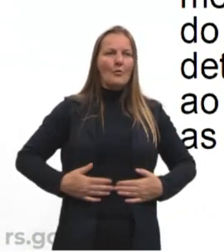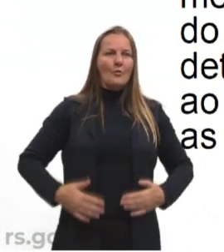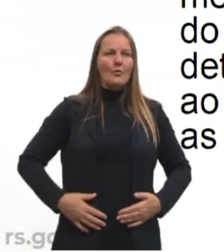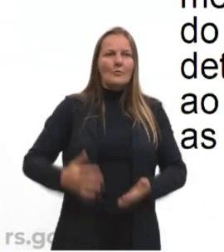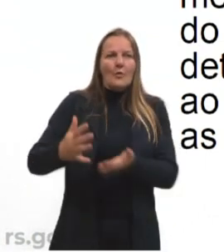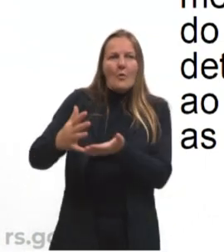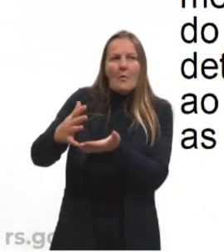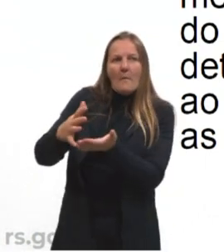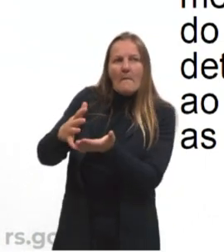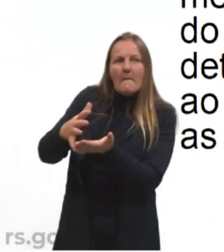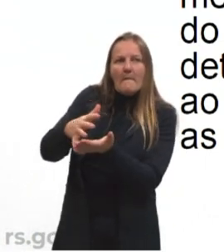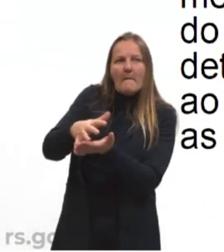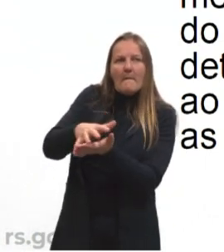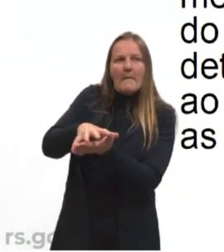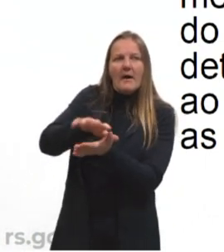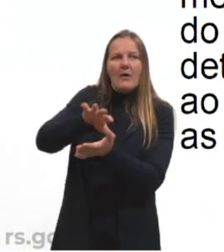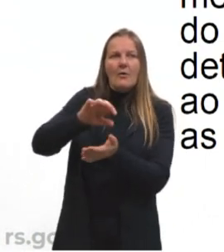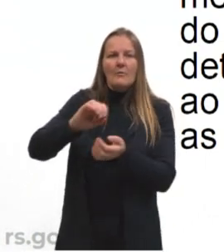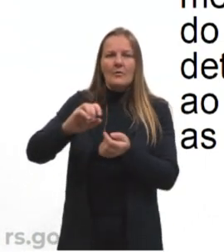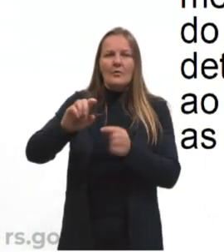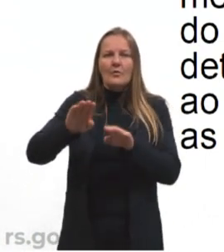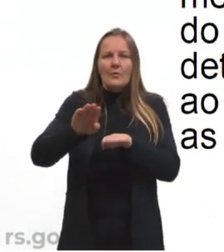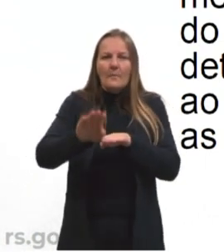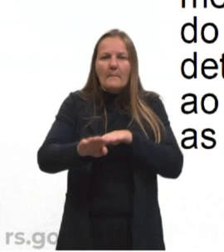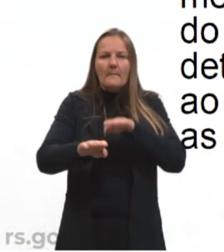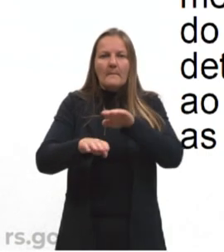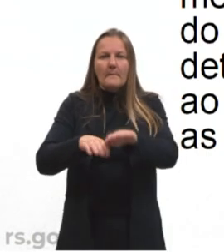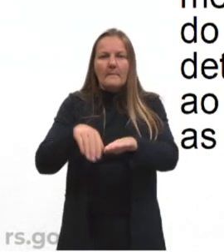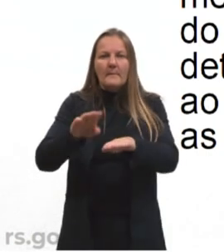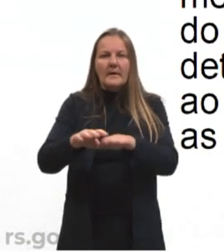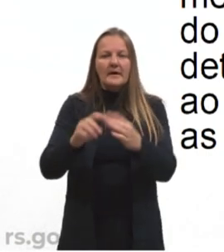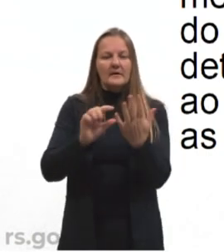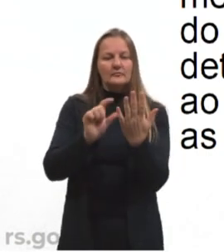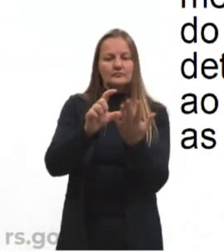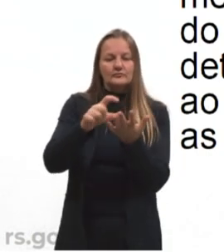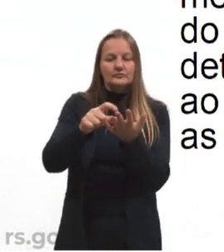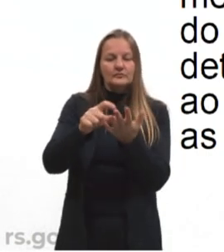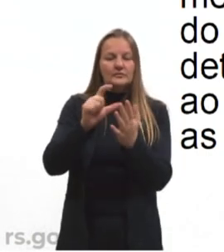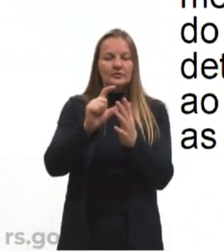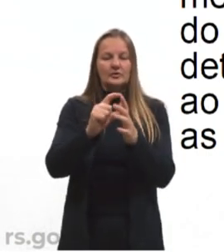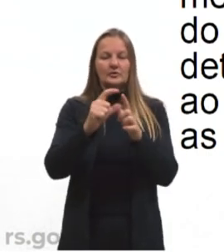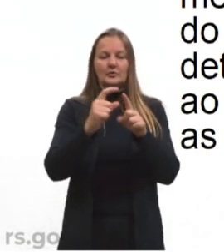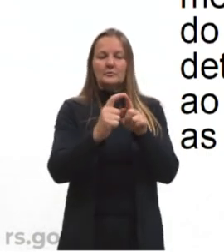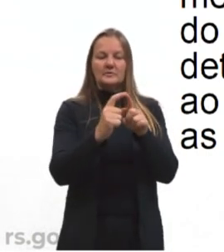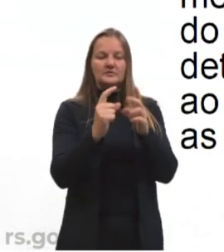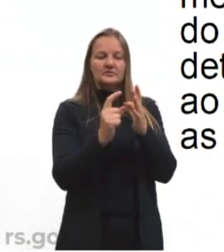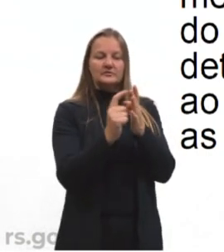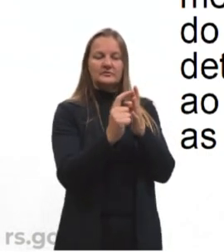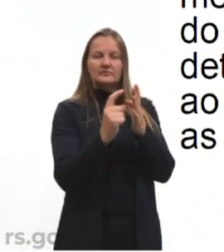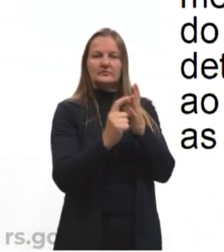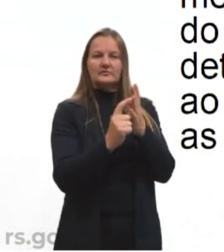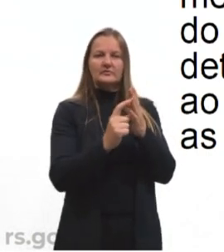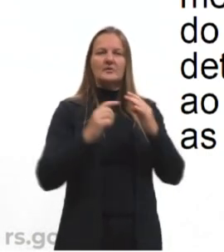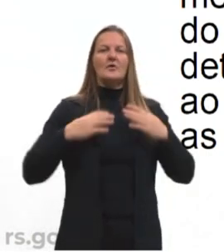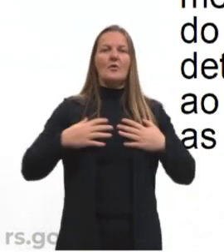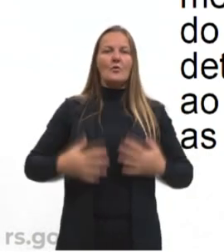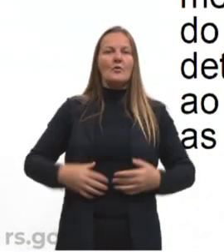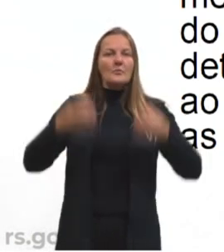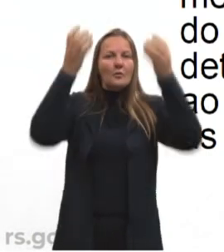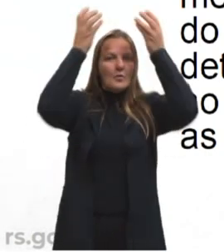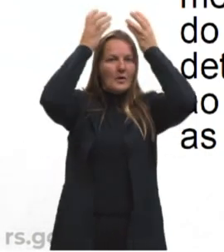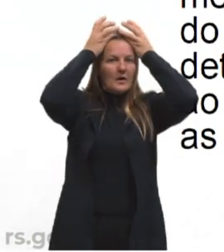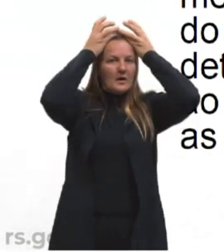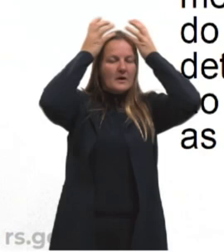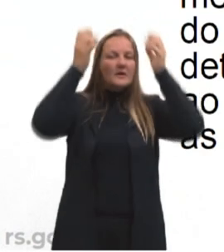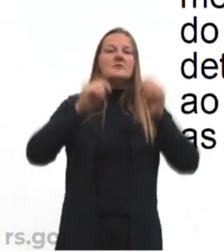palmos, pés, dedos. Em determinadas civilizações, as medidas referentes ao corpo do rei eram